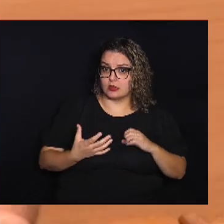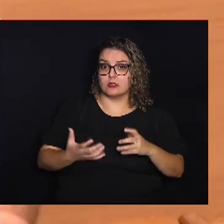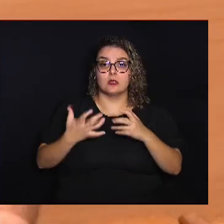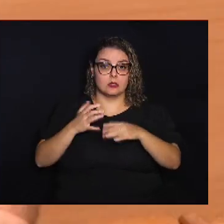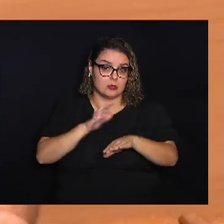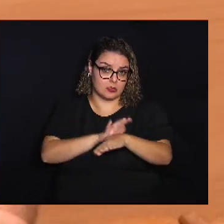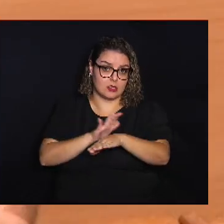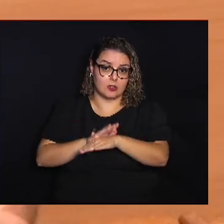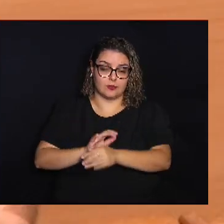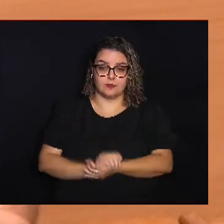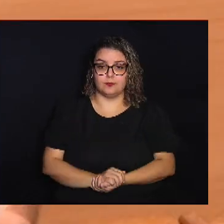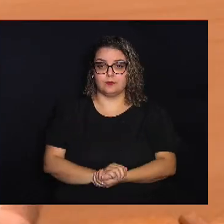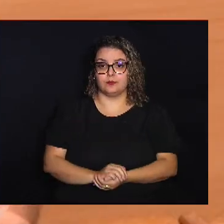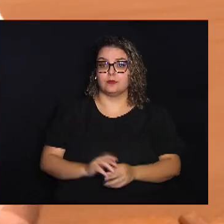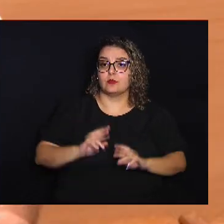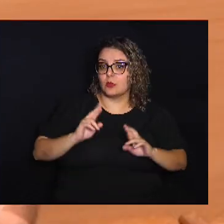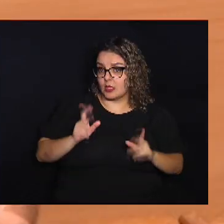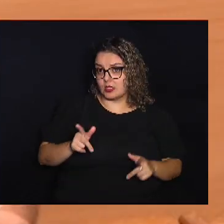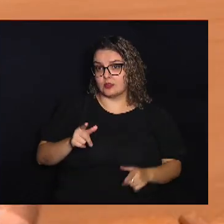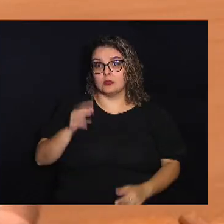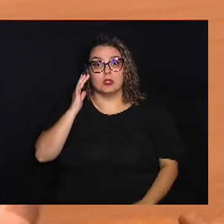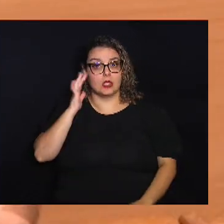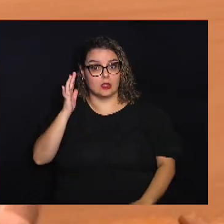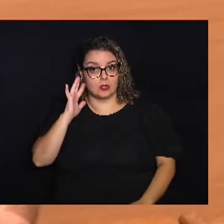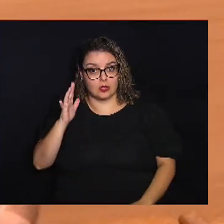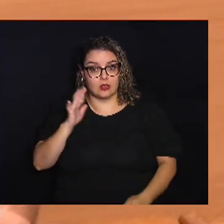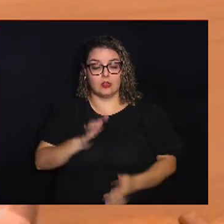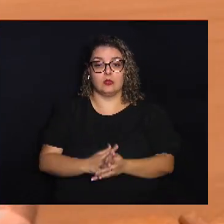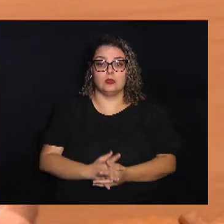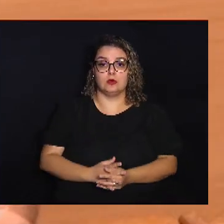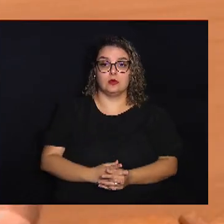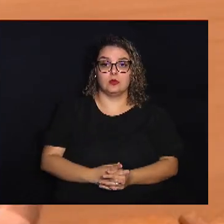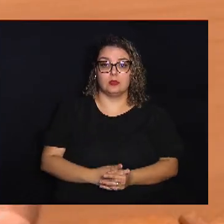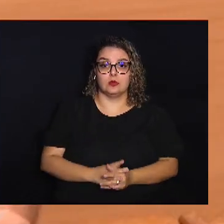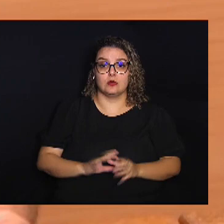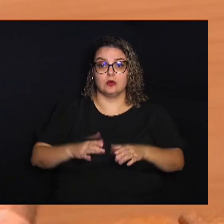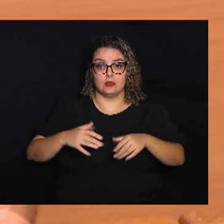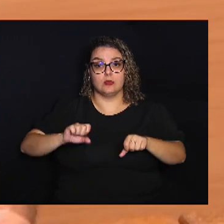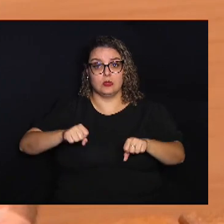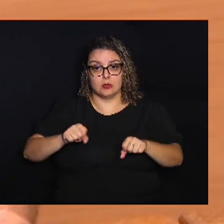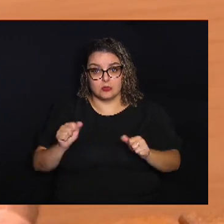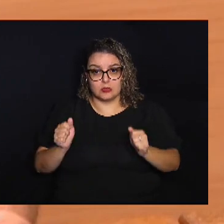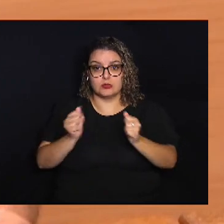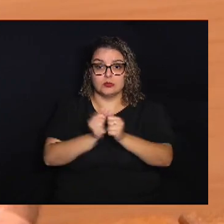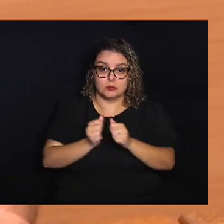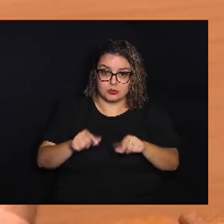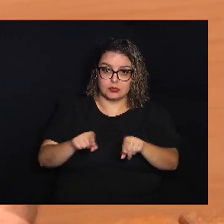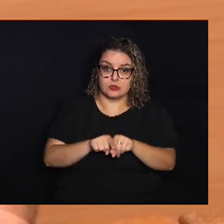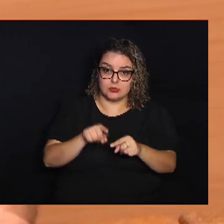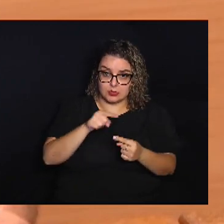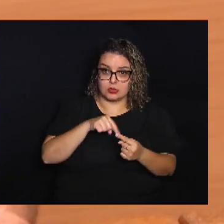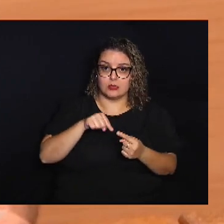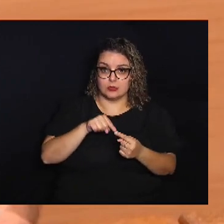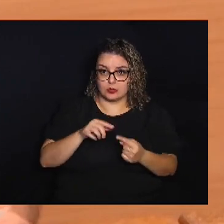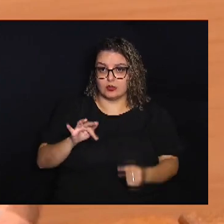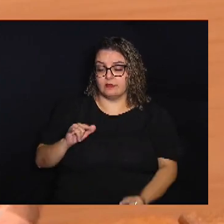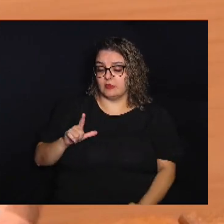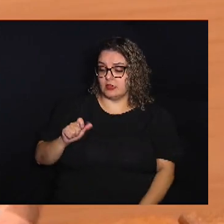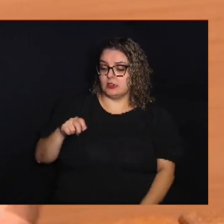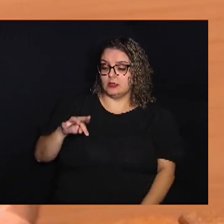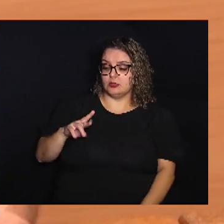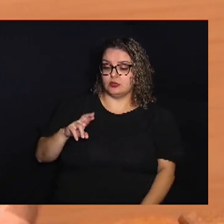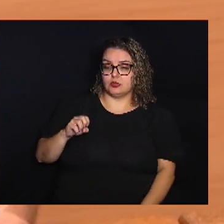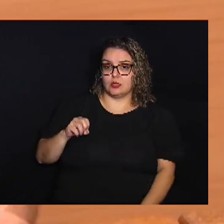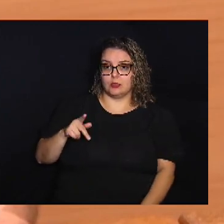ajudar Ao contrário do que muitos imaginam Os motoclistas se reúnem também com objetivos filantrópicos E